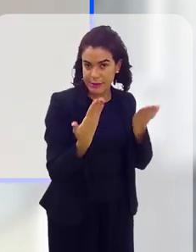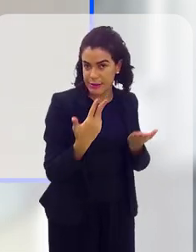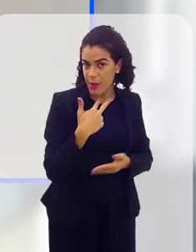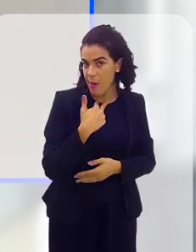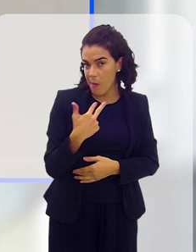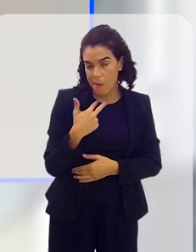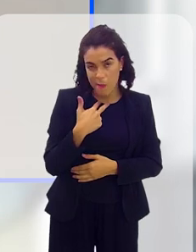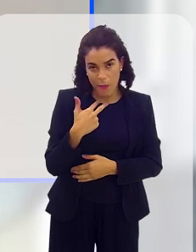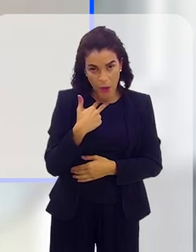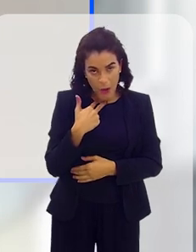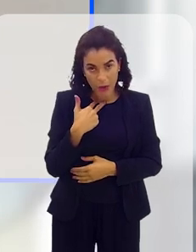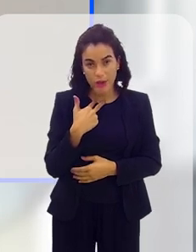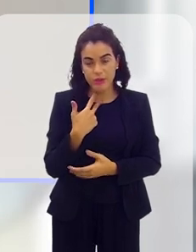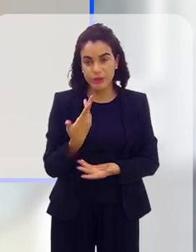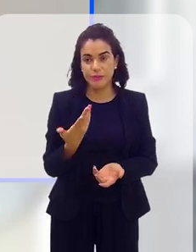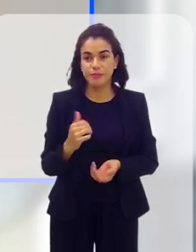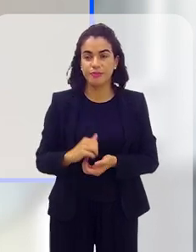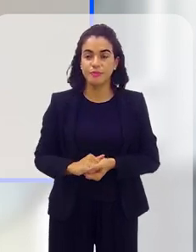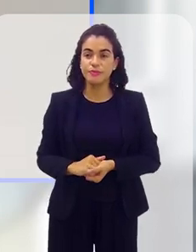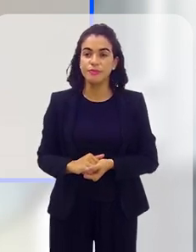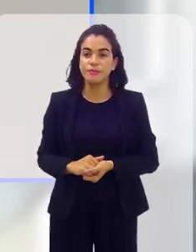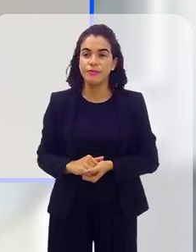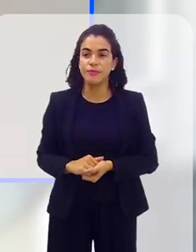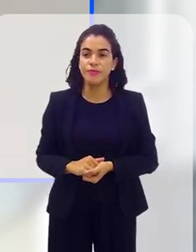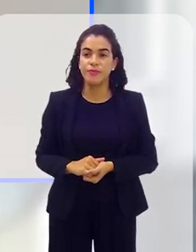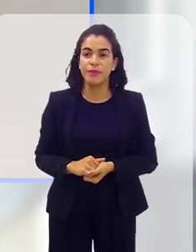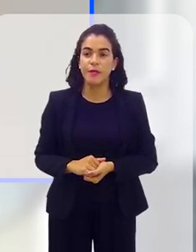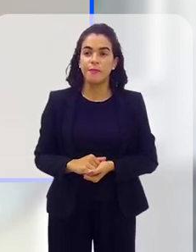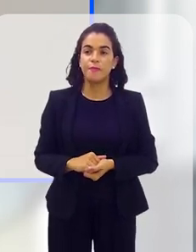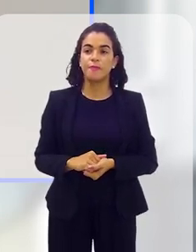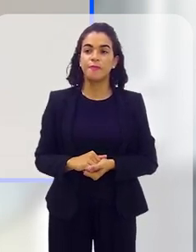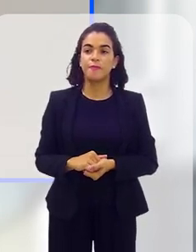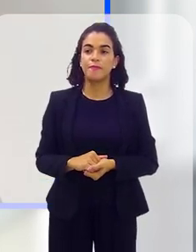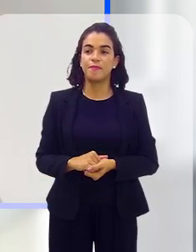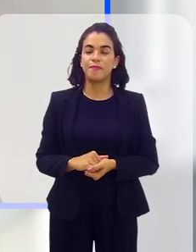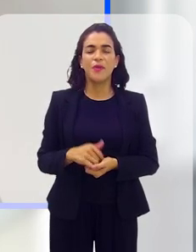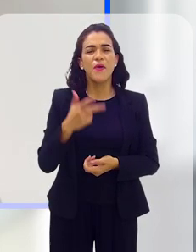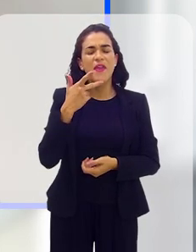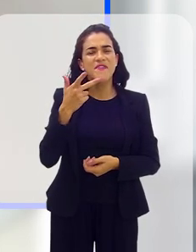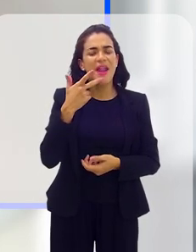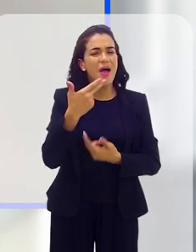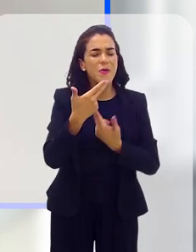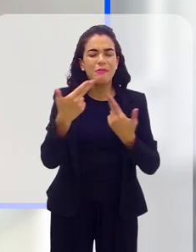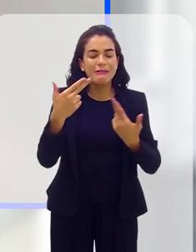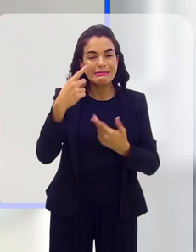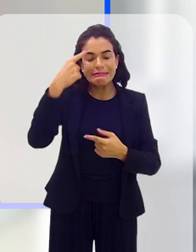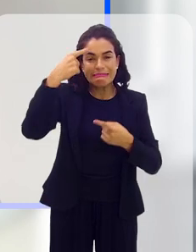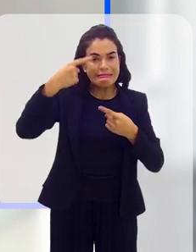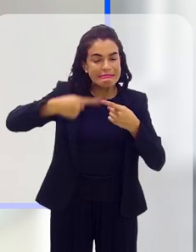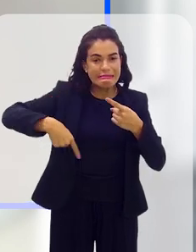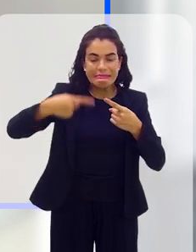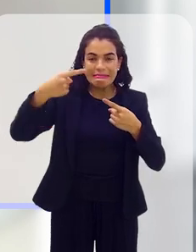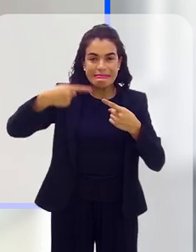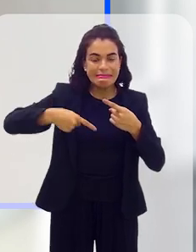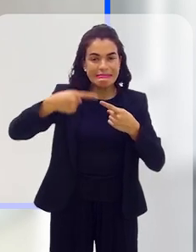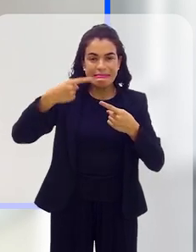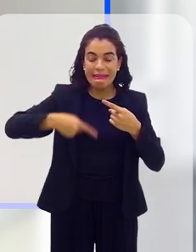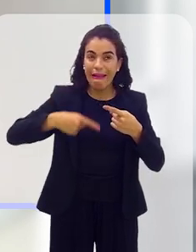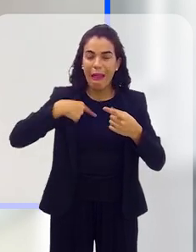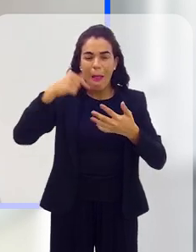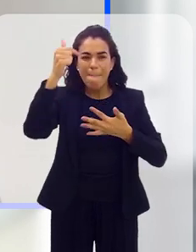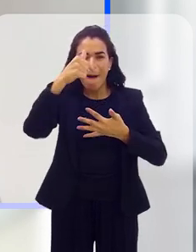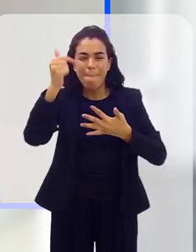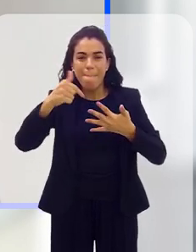de legalidade, ela não pode ocorrer de qualquer modo. E eu ia falar alguma coisa... Agora